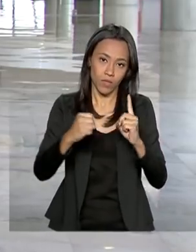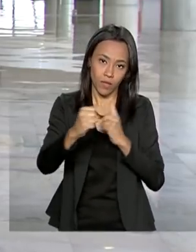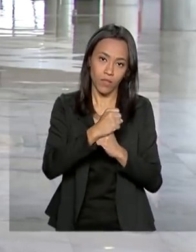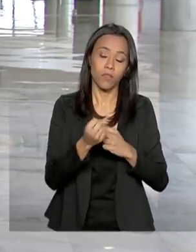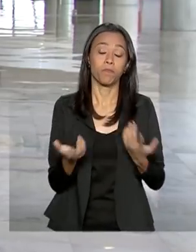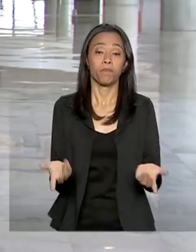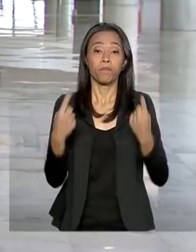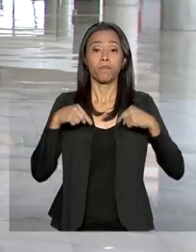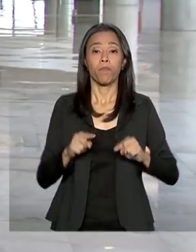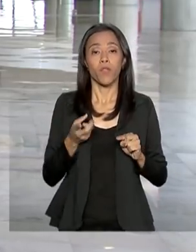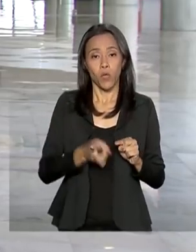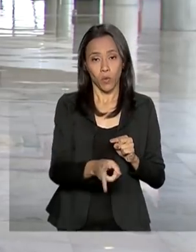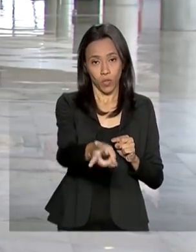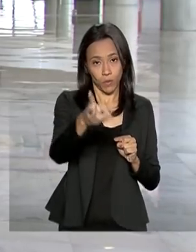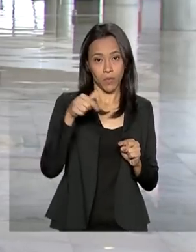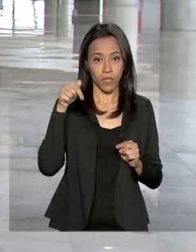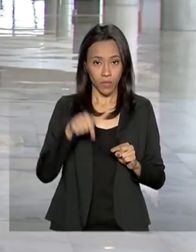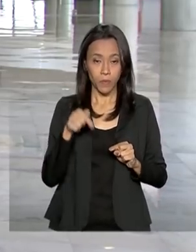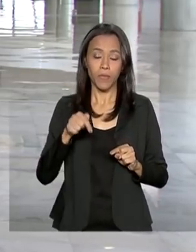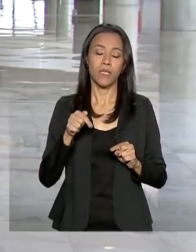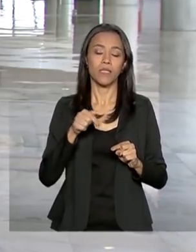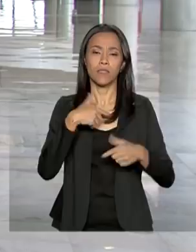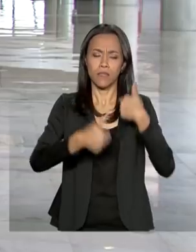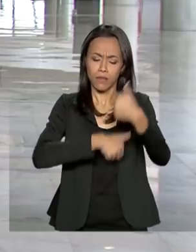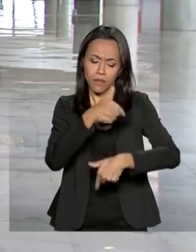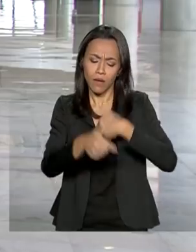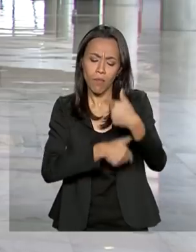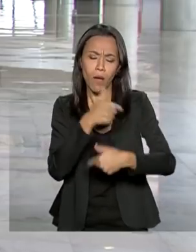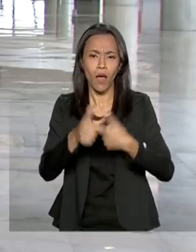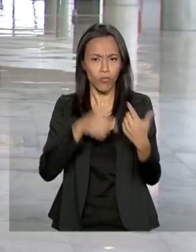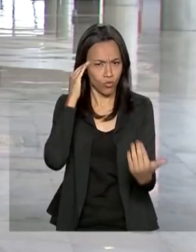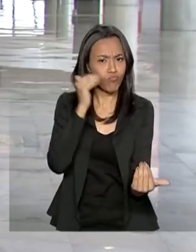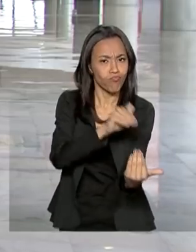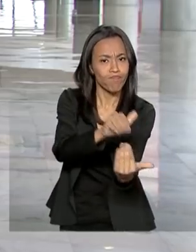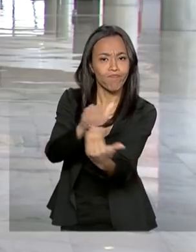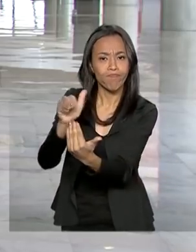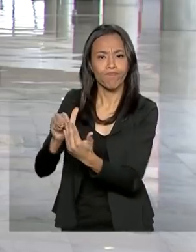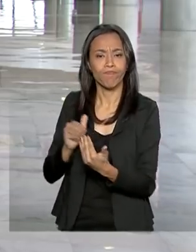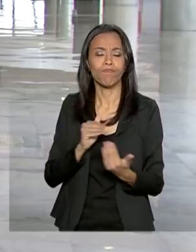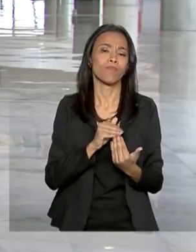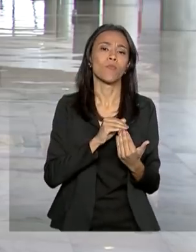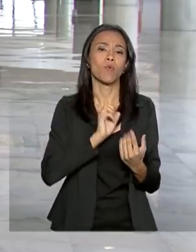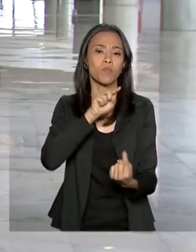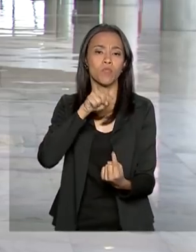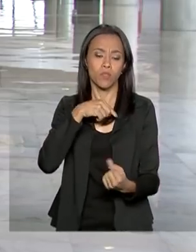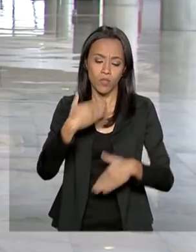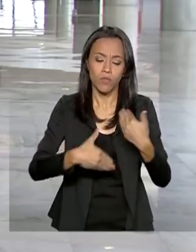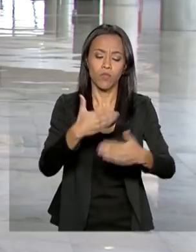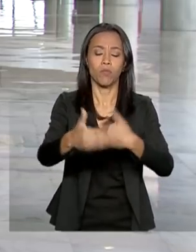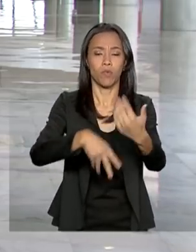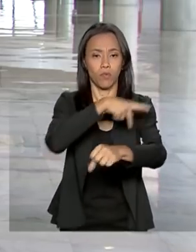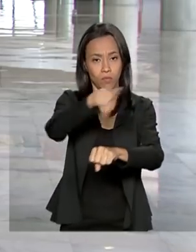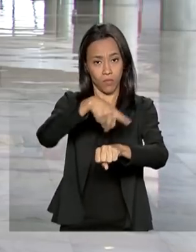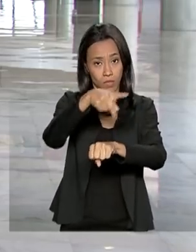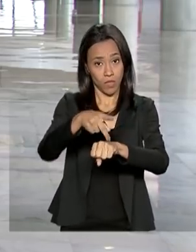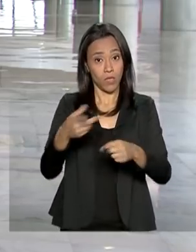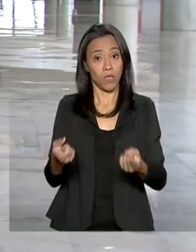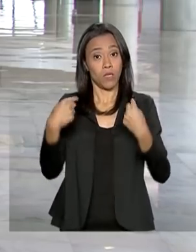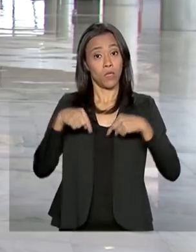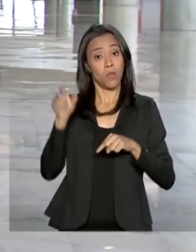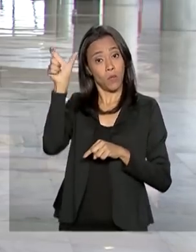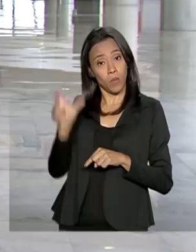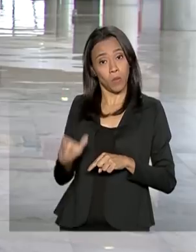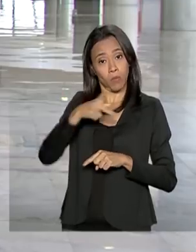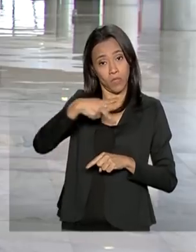continuidade a esse trabalho de alinhar todos os segmentos pelo crescimento do país. O presidente Jair Bolsonaro participou